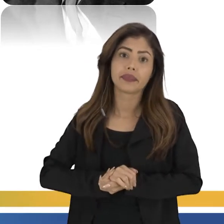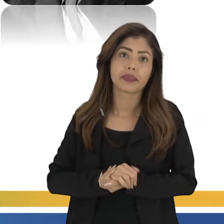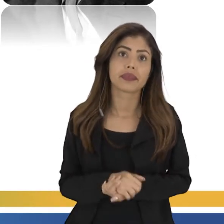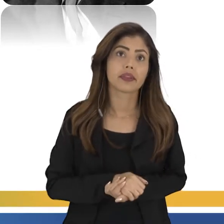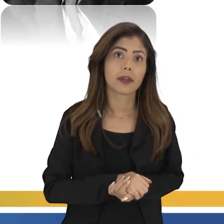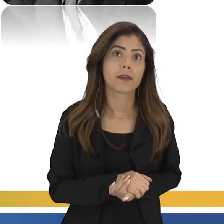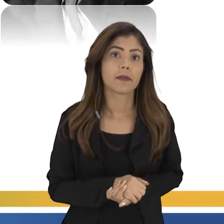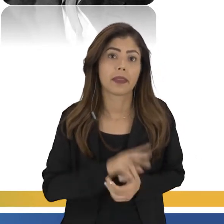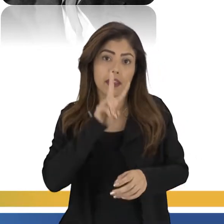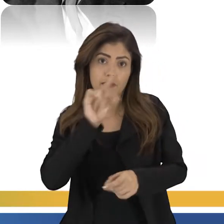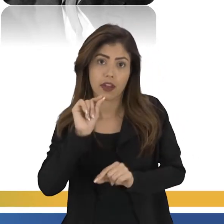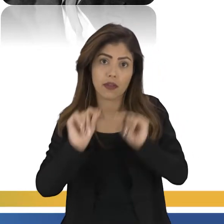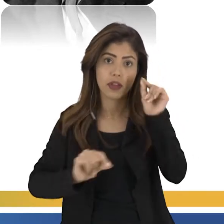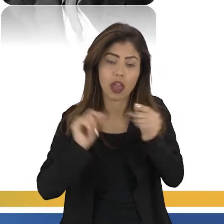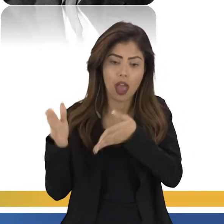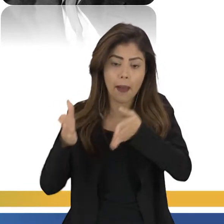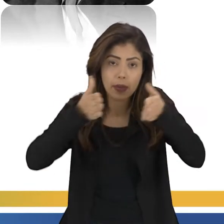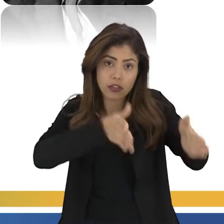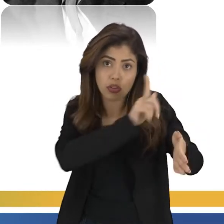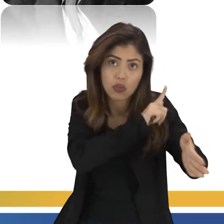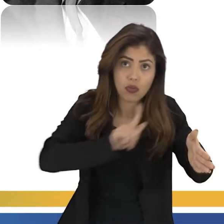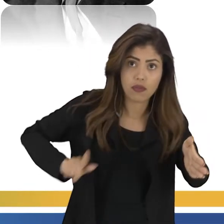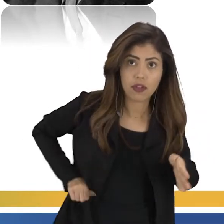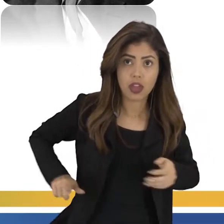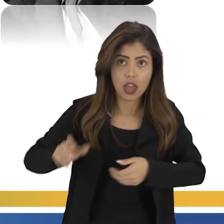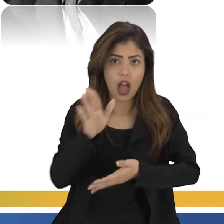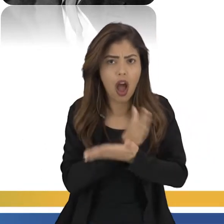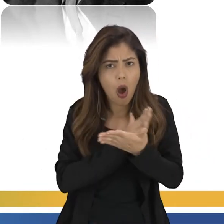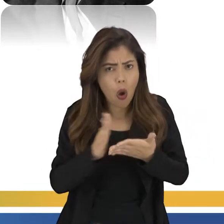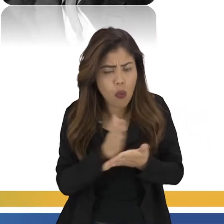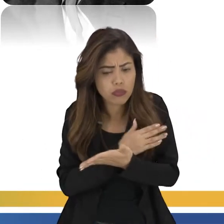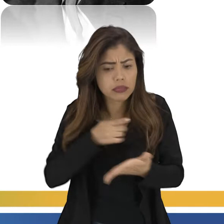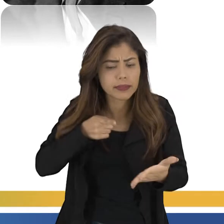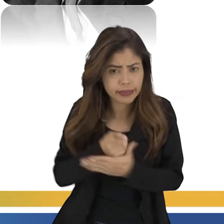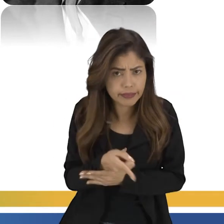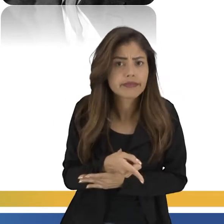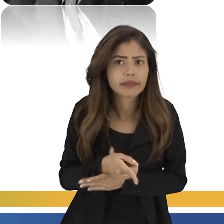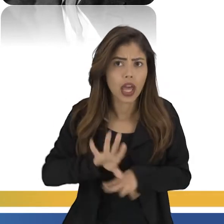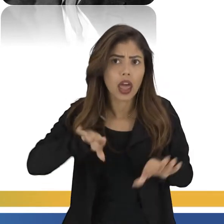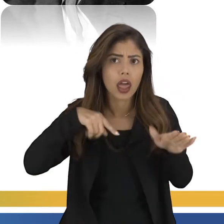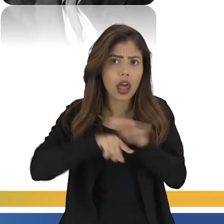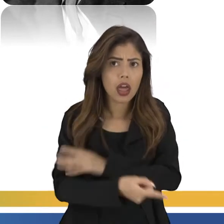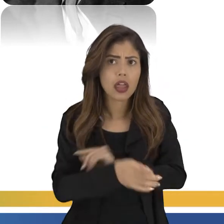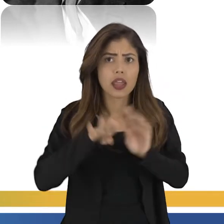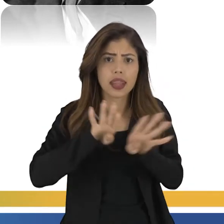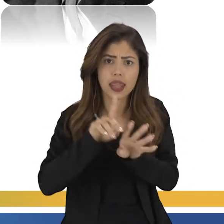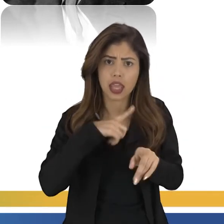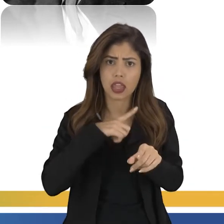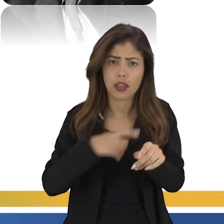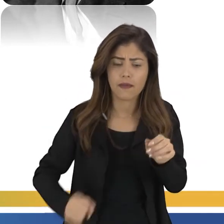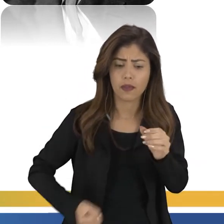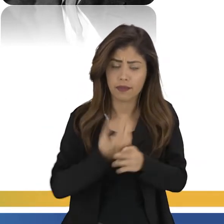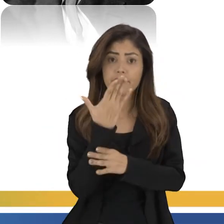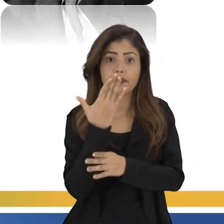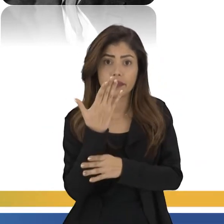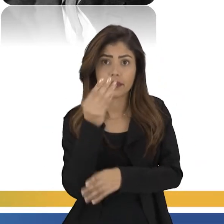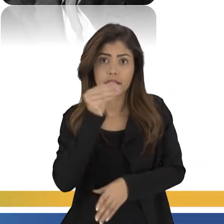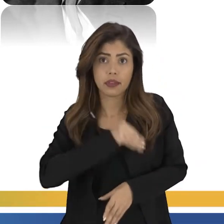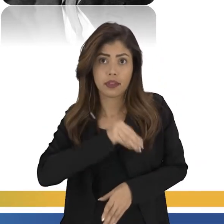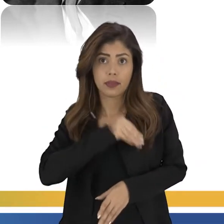mercado, e ele vai, a partir do governo, fazer algumas intervenções na economia, né? Ele vai criar o salário